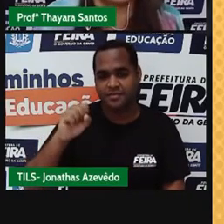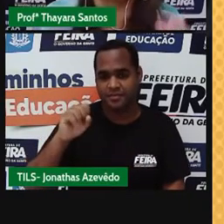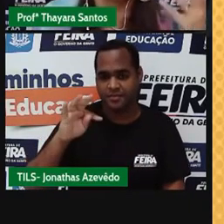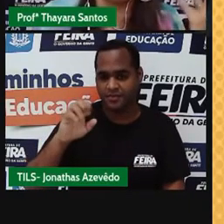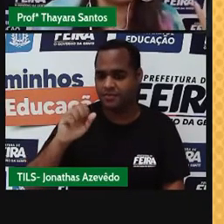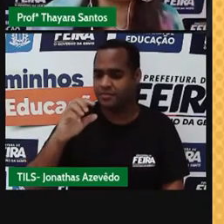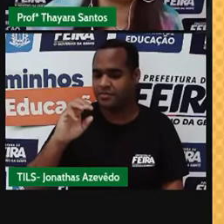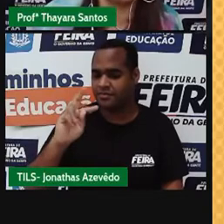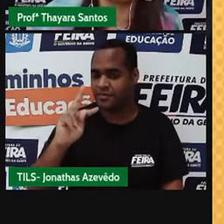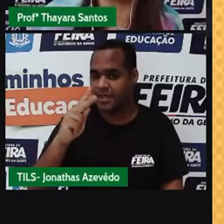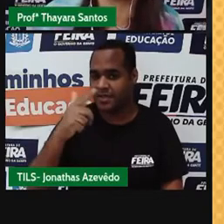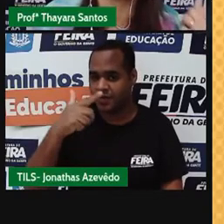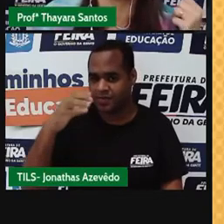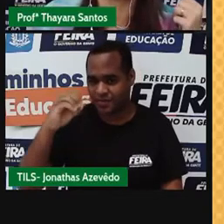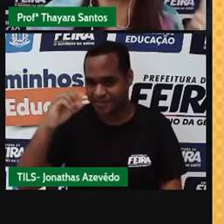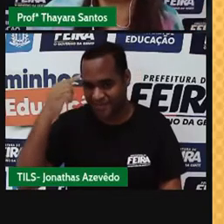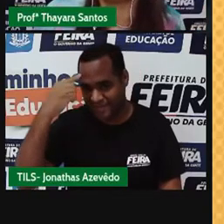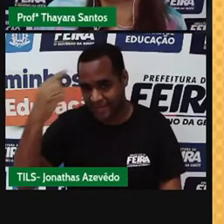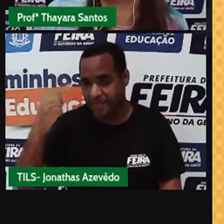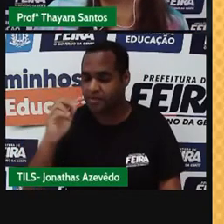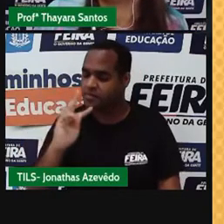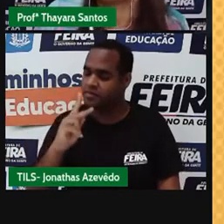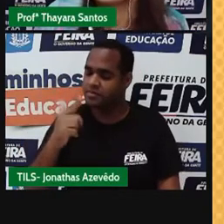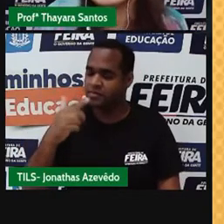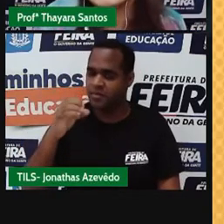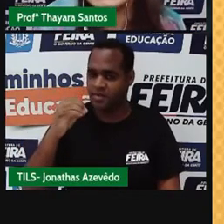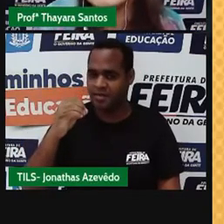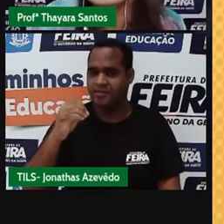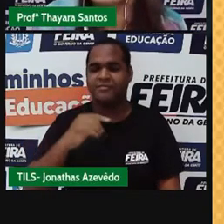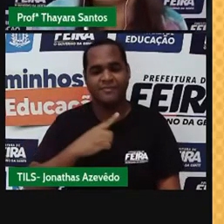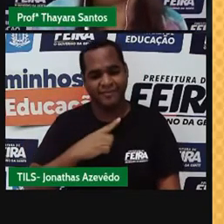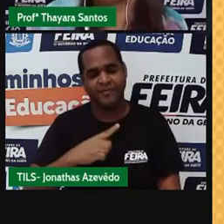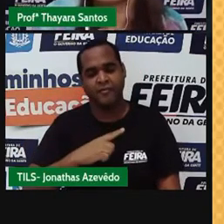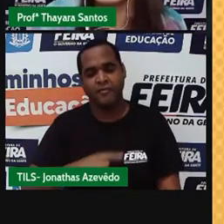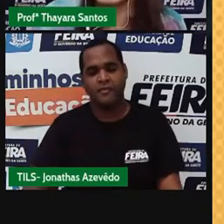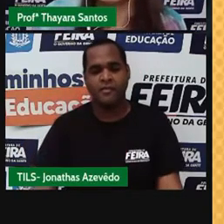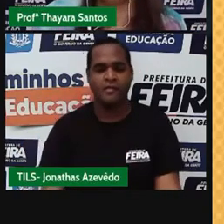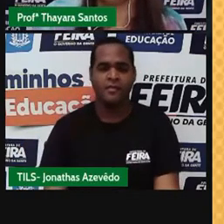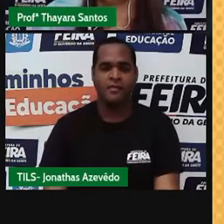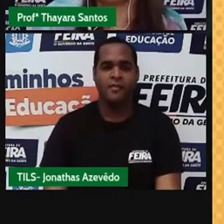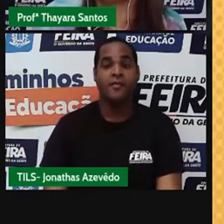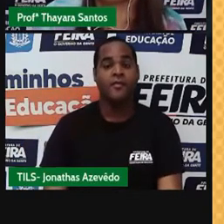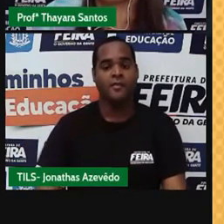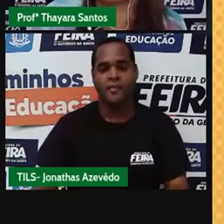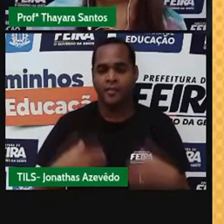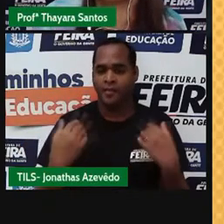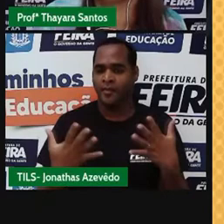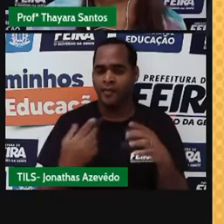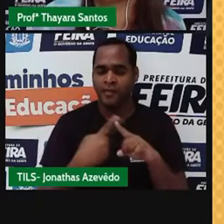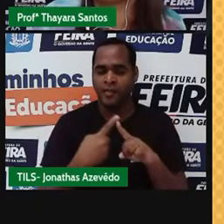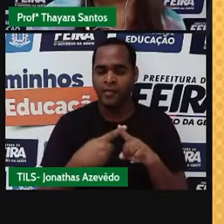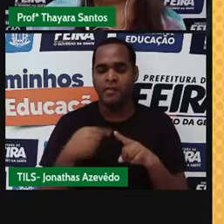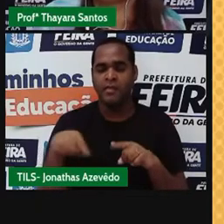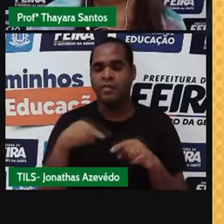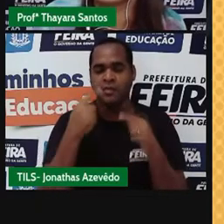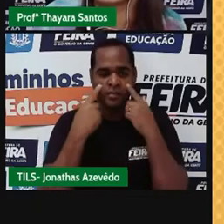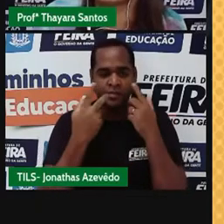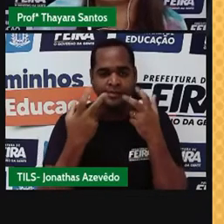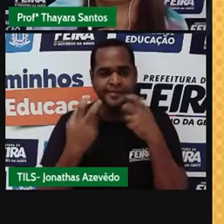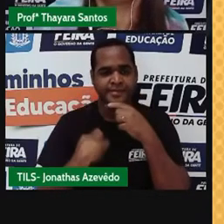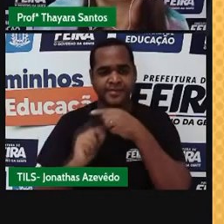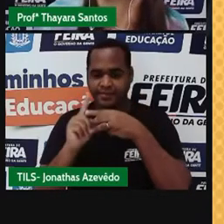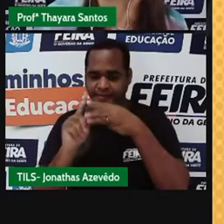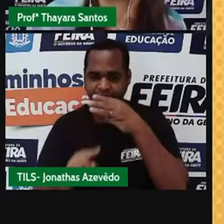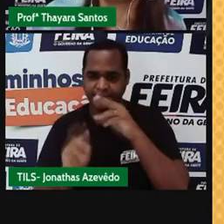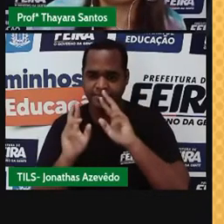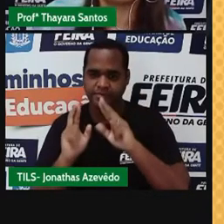H2O. A água é formada por hidrogênio e oxigênio. E por que, então, que eu consigo ver três coisas diferentes?